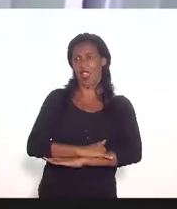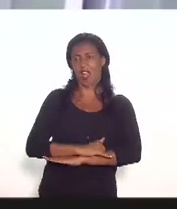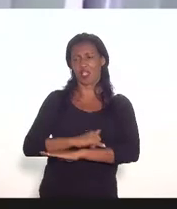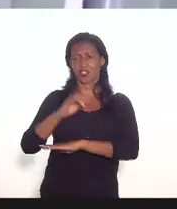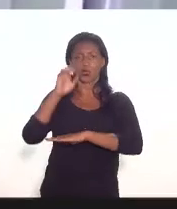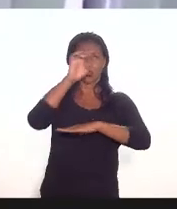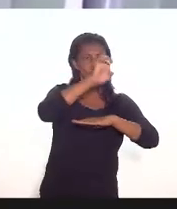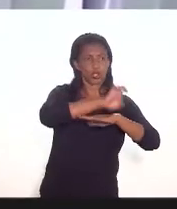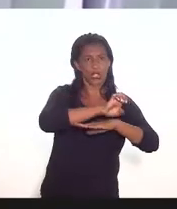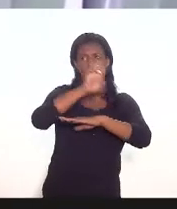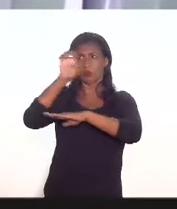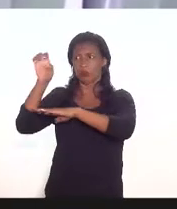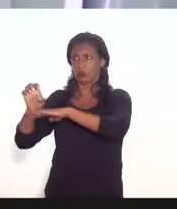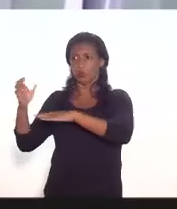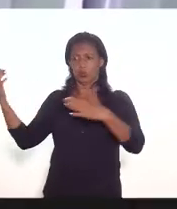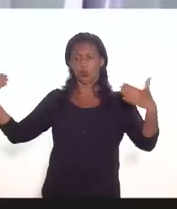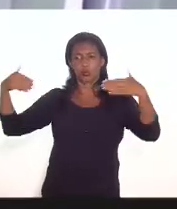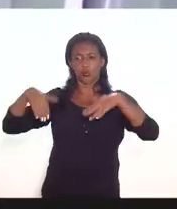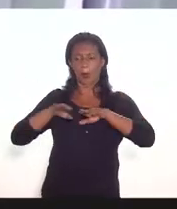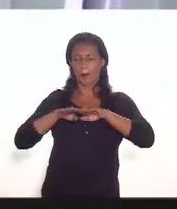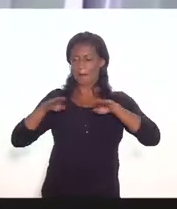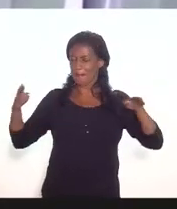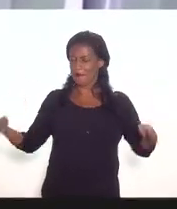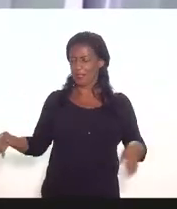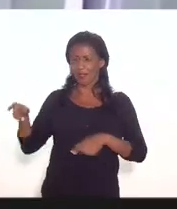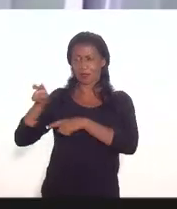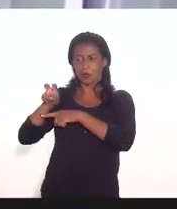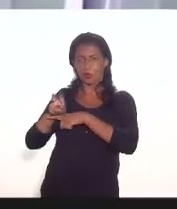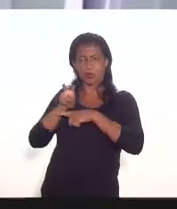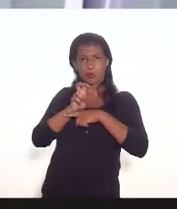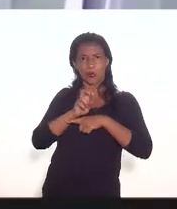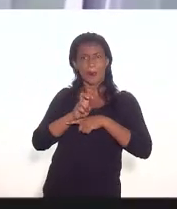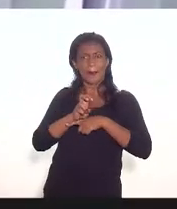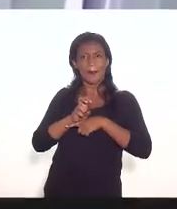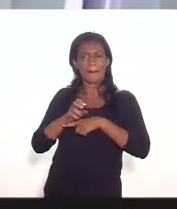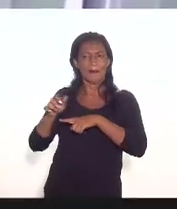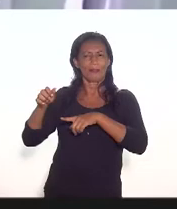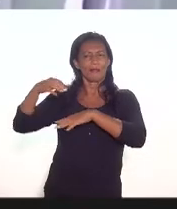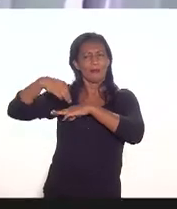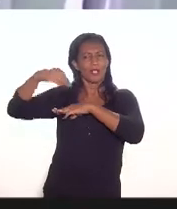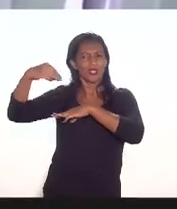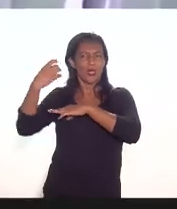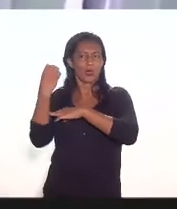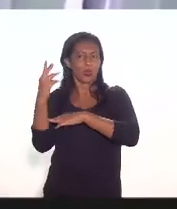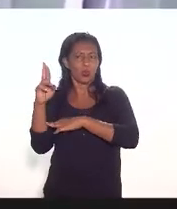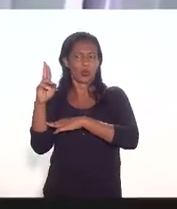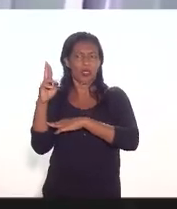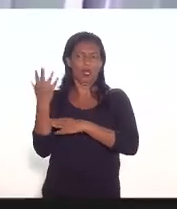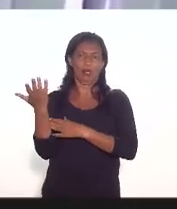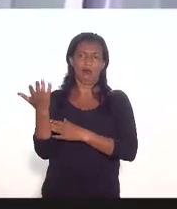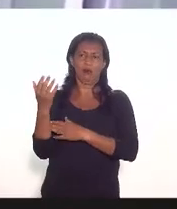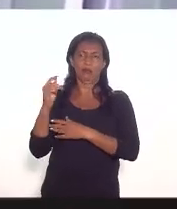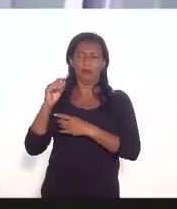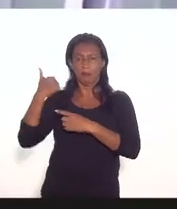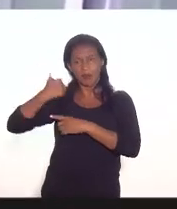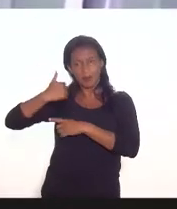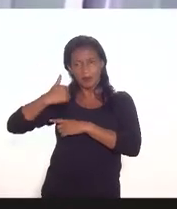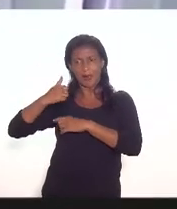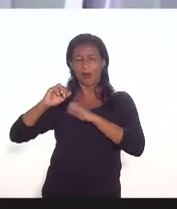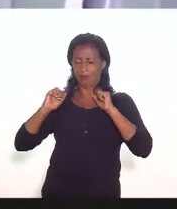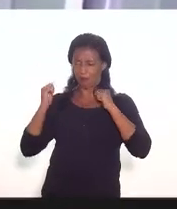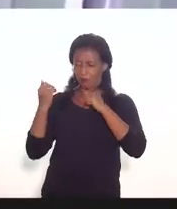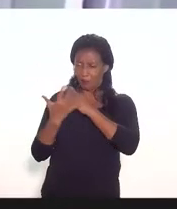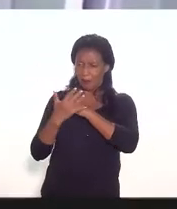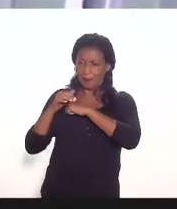estado a outro para compor uma banca de mestrado ou de doutorado então primeiro destacar o impacto da pandemia e do pós-pandemia e das